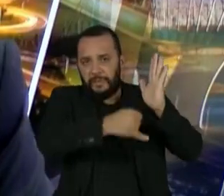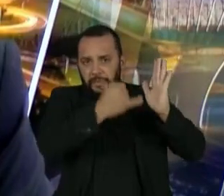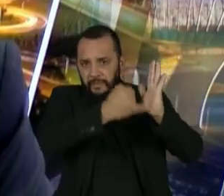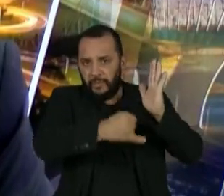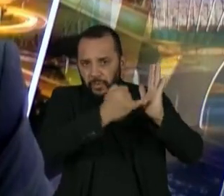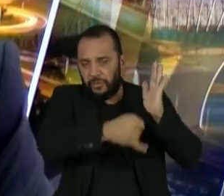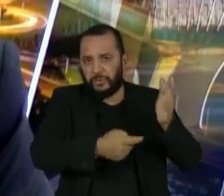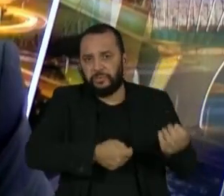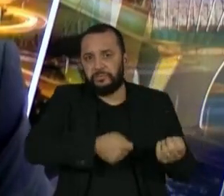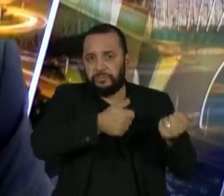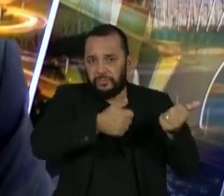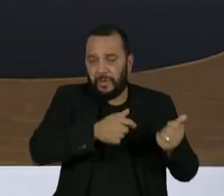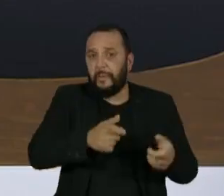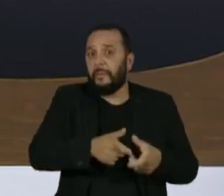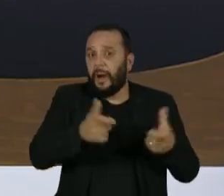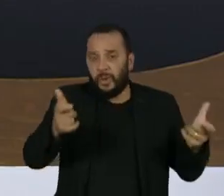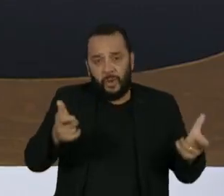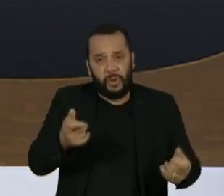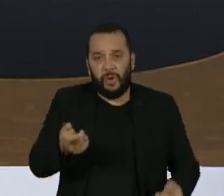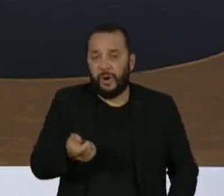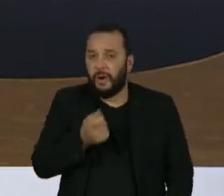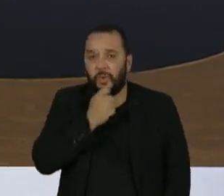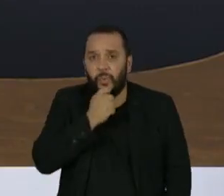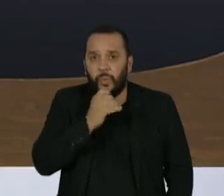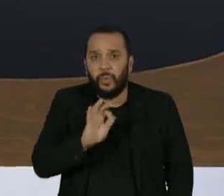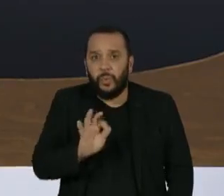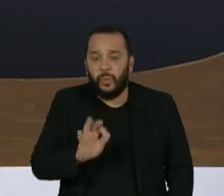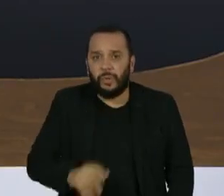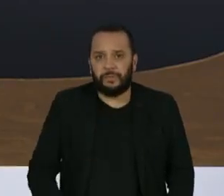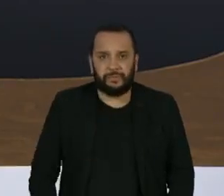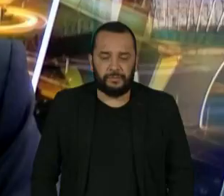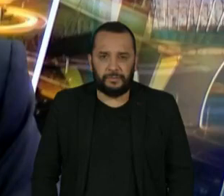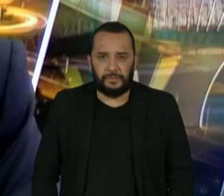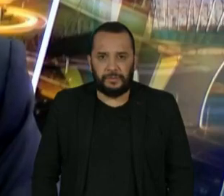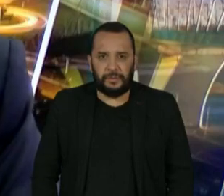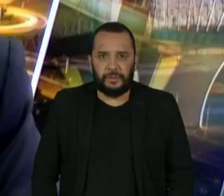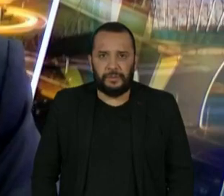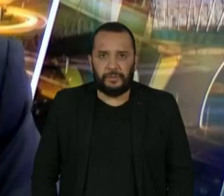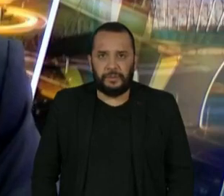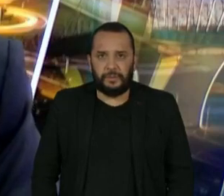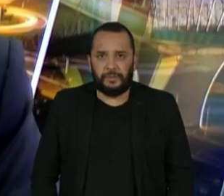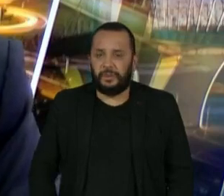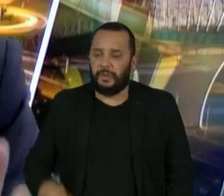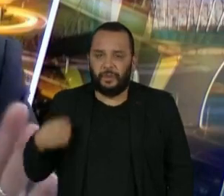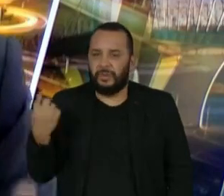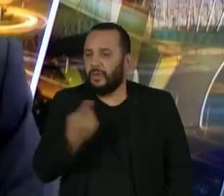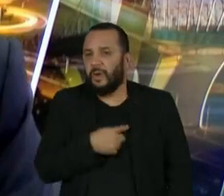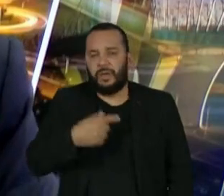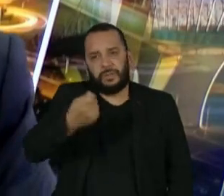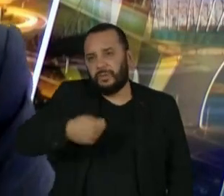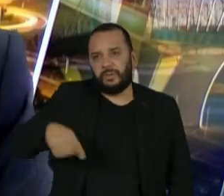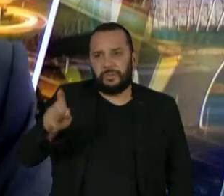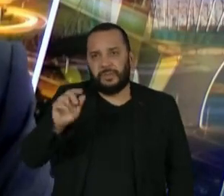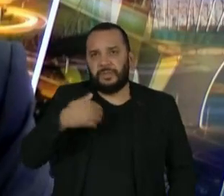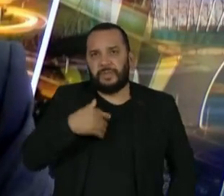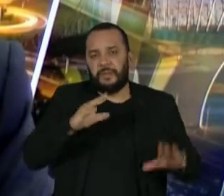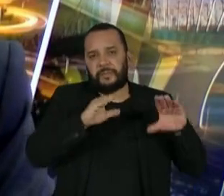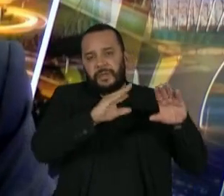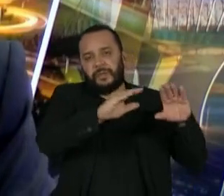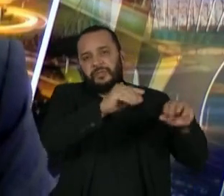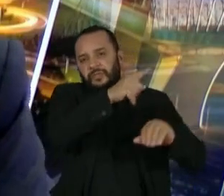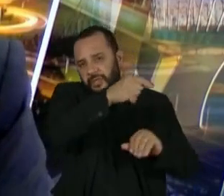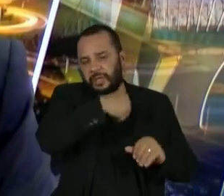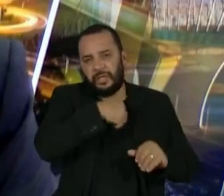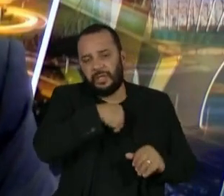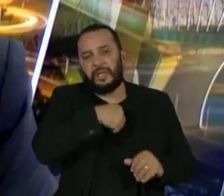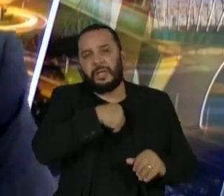que existe no Brasil. Com isso, então, a gente fecha... nós não vamos precisar mexer na questão da Zona Franca